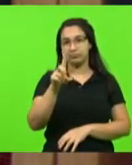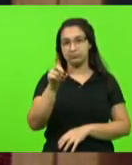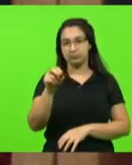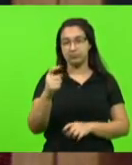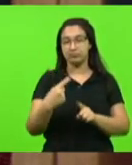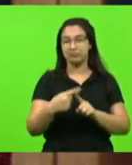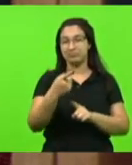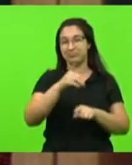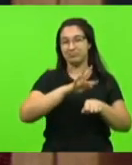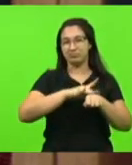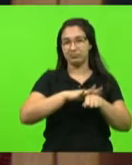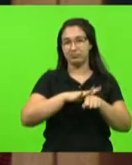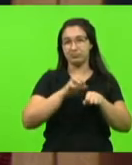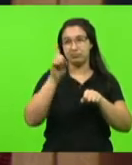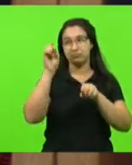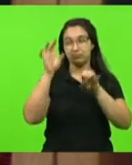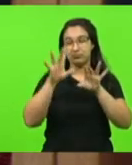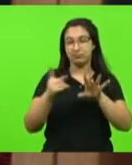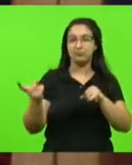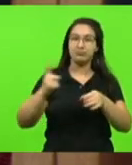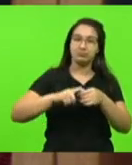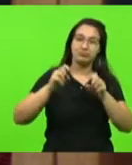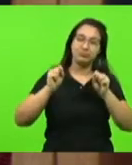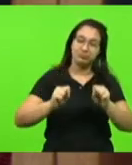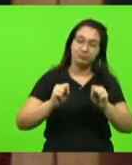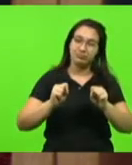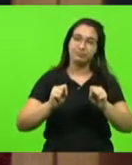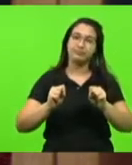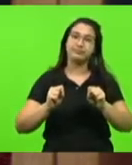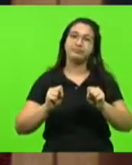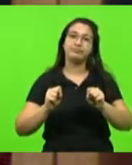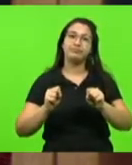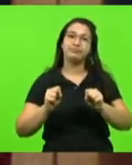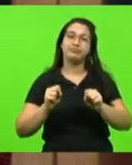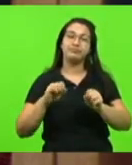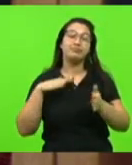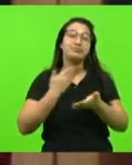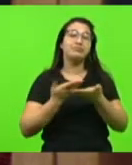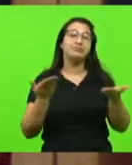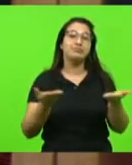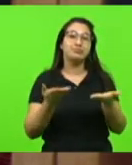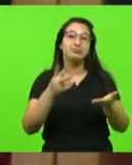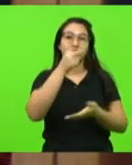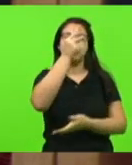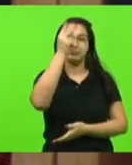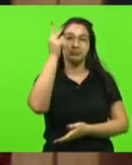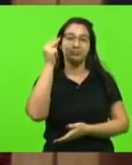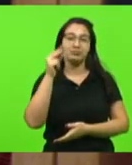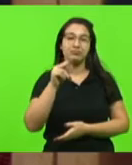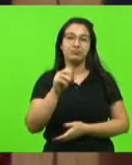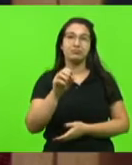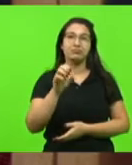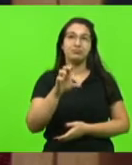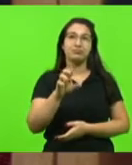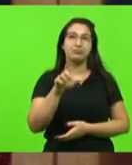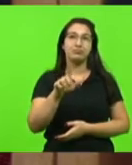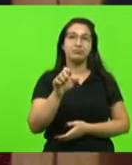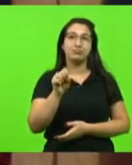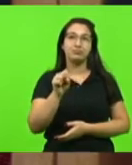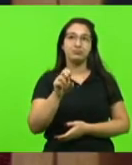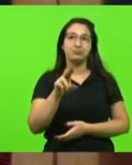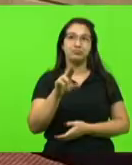Deus abençoe que ele retorne logo. E também estava conosco até agora o prefeito Clésio de São João de Itaperiú. Muito obrigada pelas